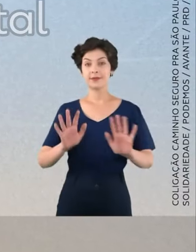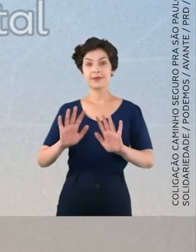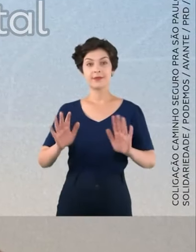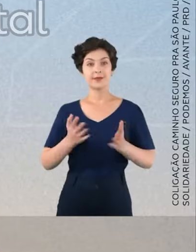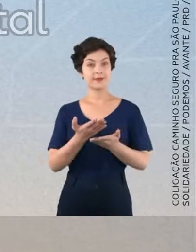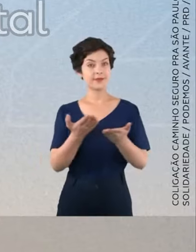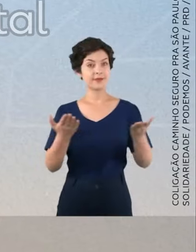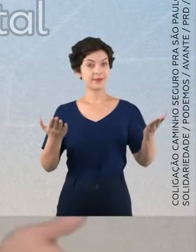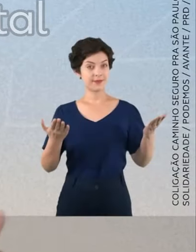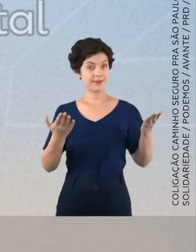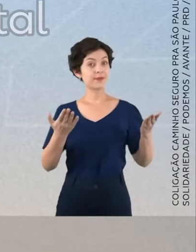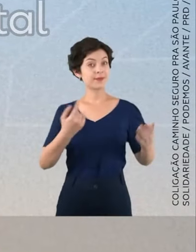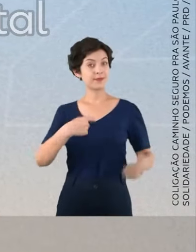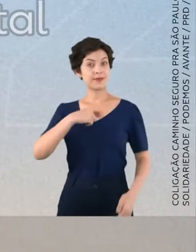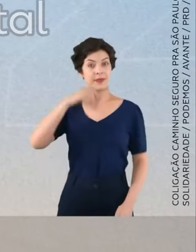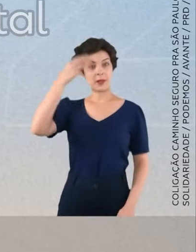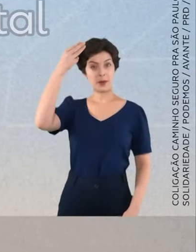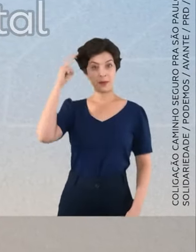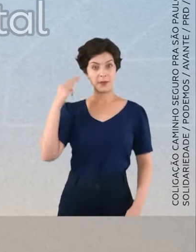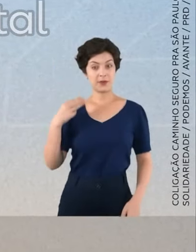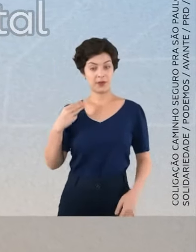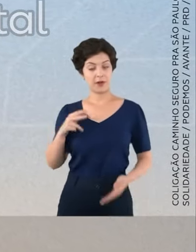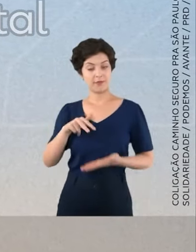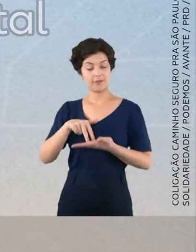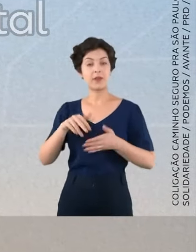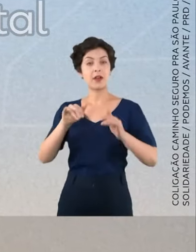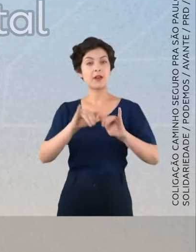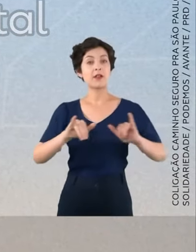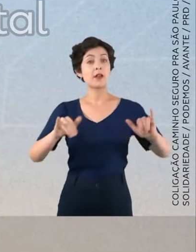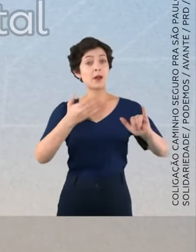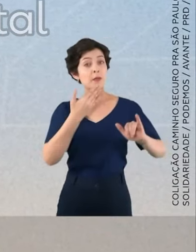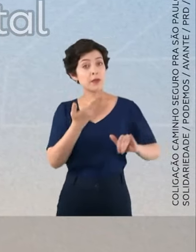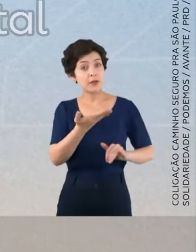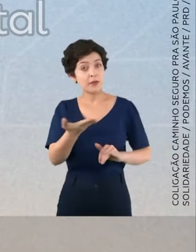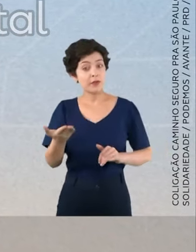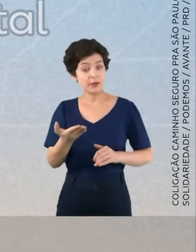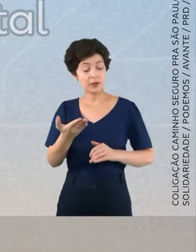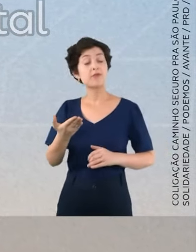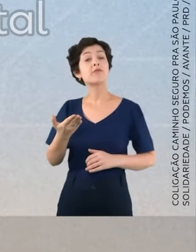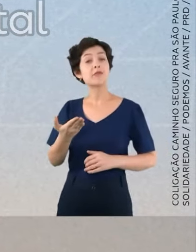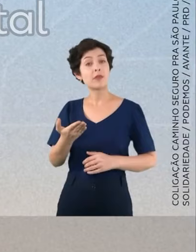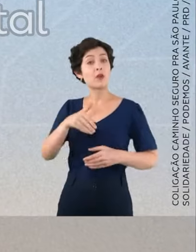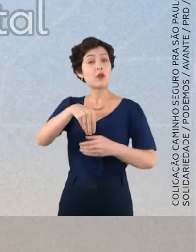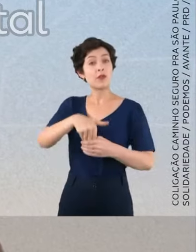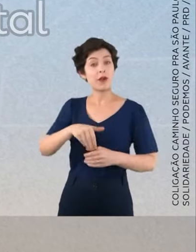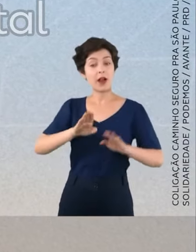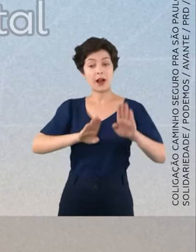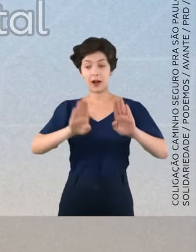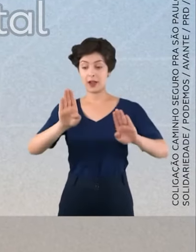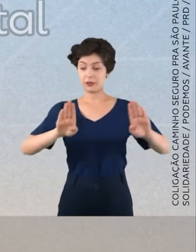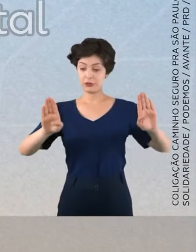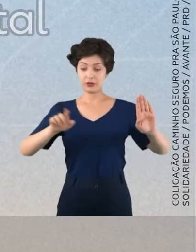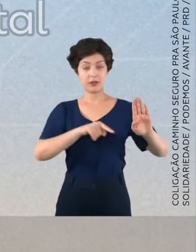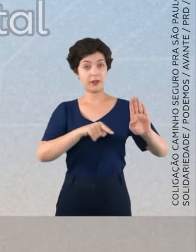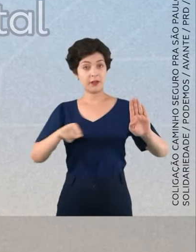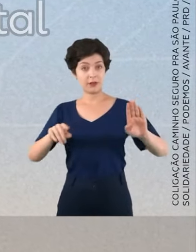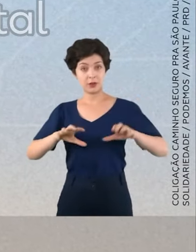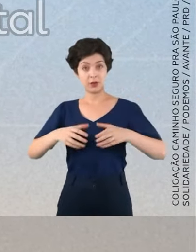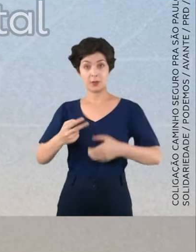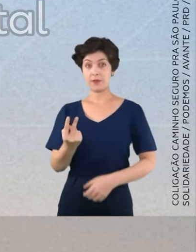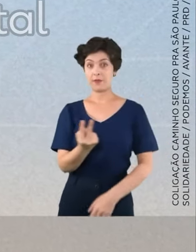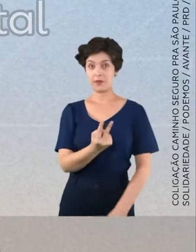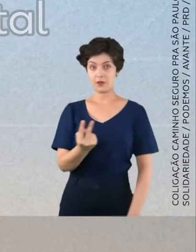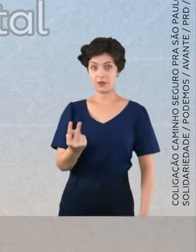Olá a todos. Michele Bolsonaro passando aqui para pedir o seu voto nos nossos candidatos na nossa